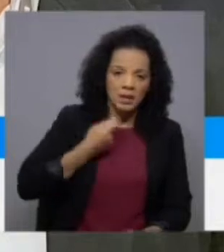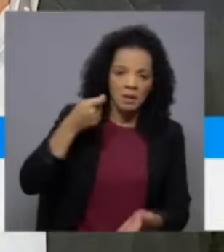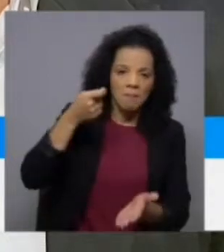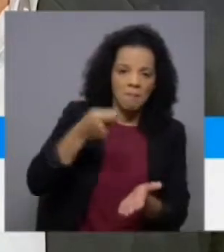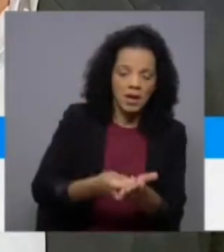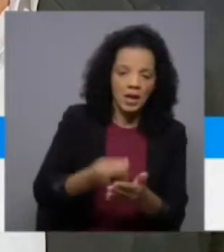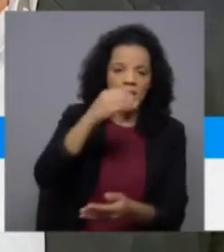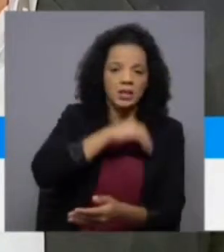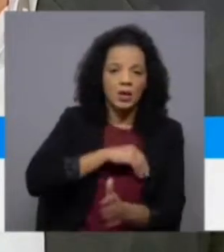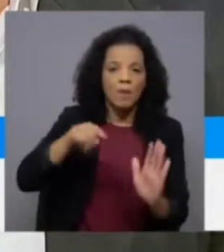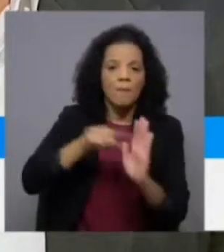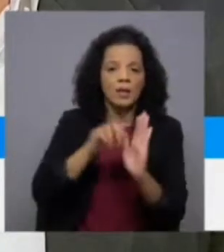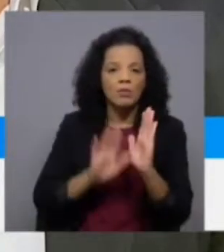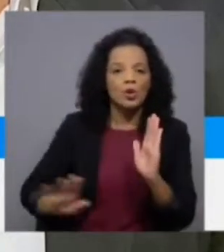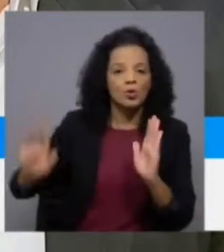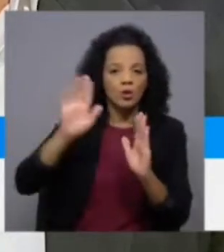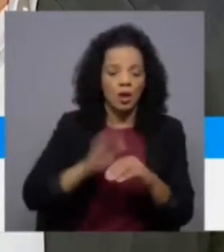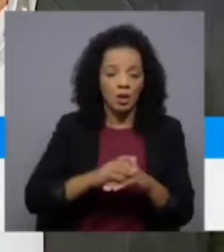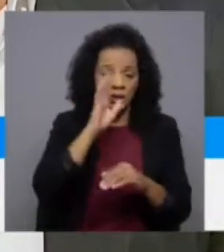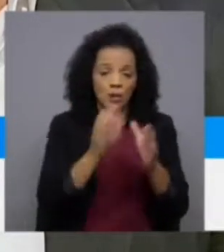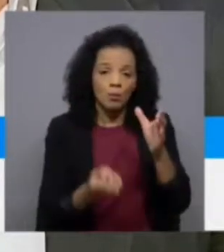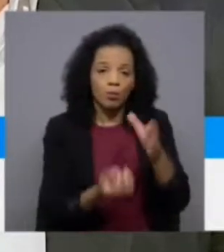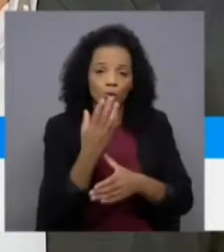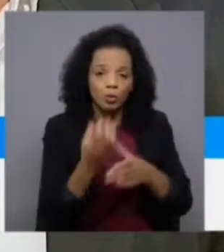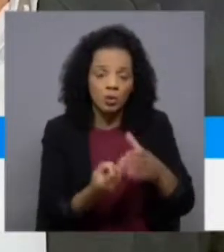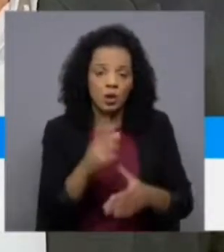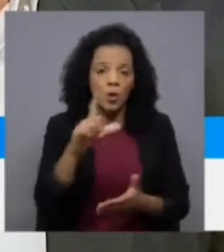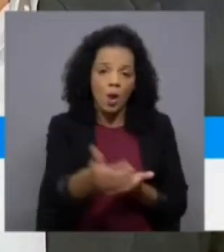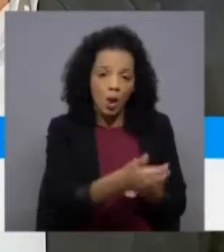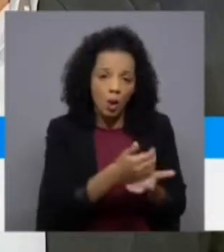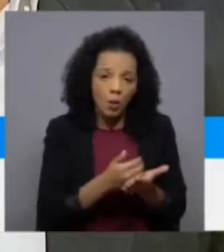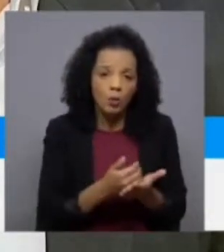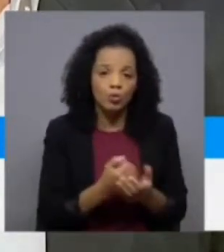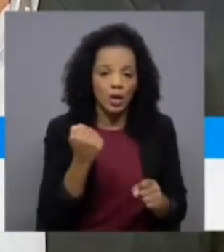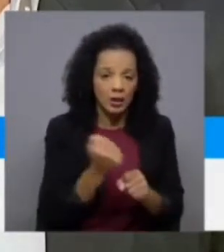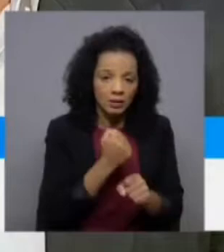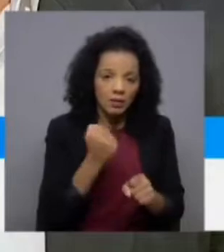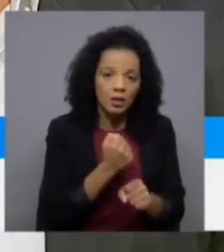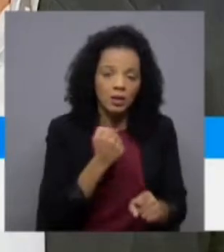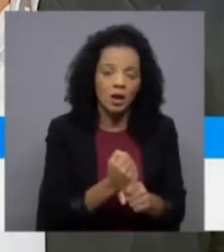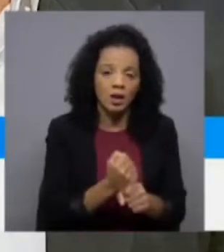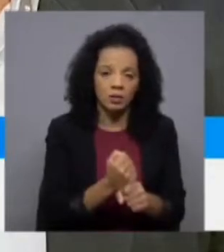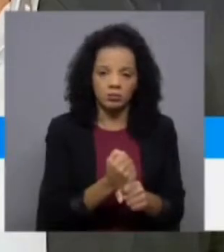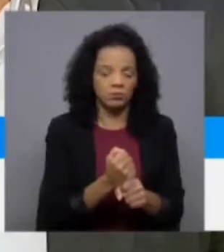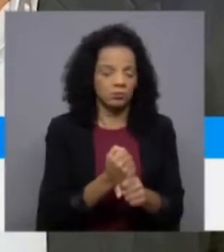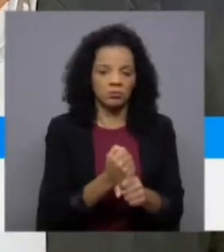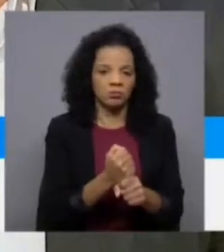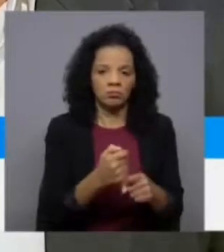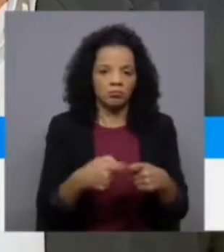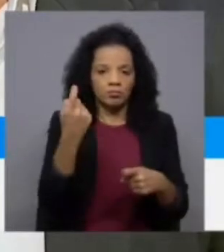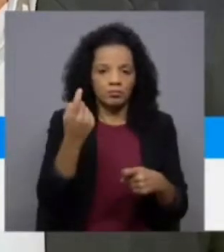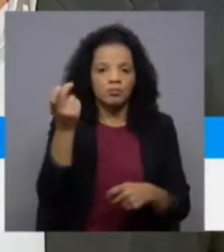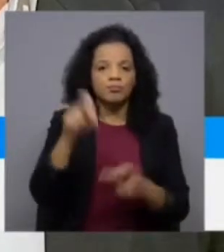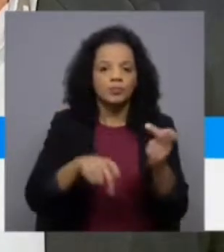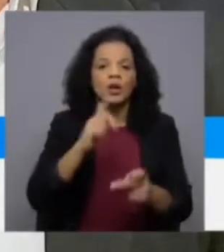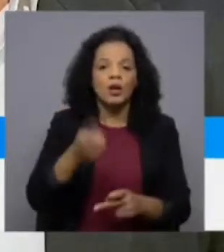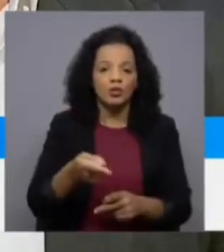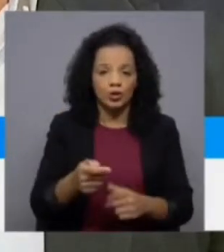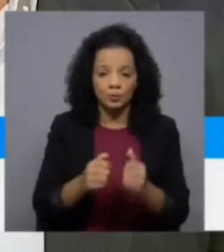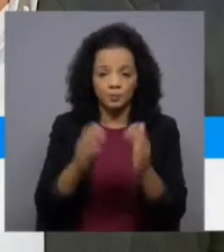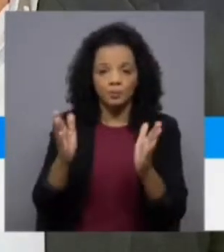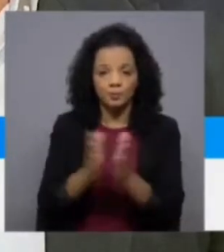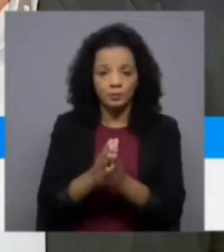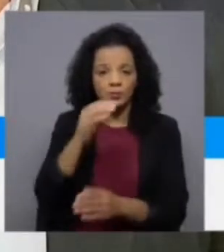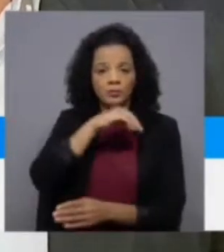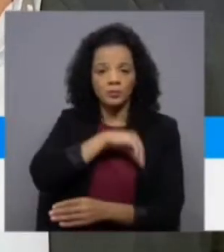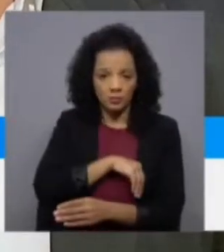salário mínimo nacional sem que a sua produção, os seus lucros, toda a sua atividade o justifique, aquilo que vai acontecer é que todos os demais